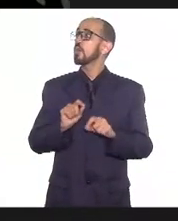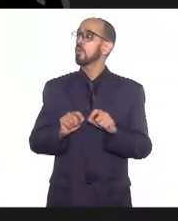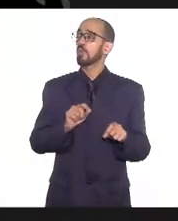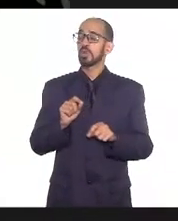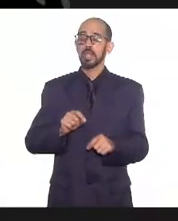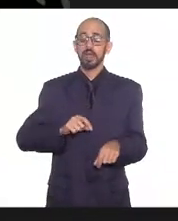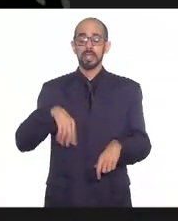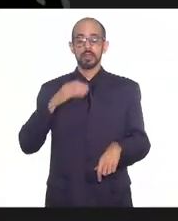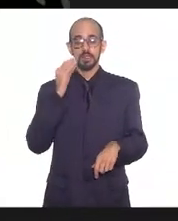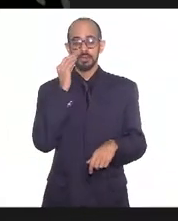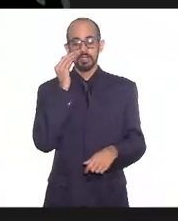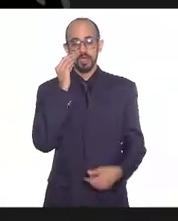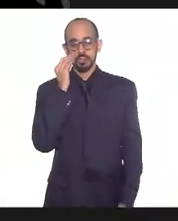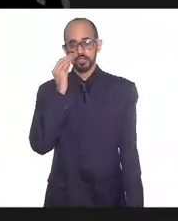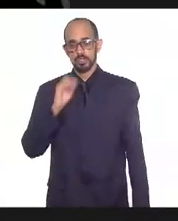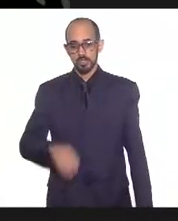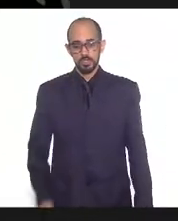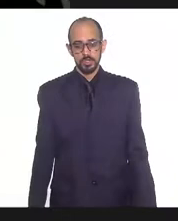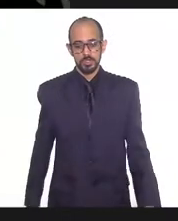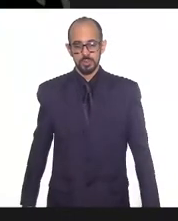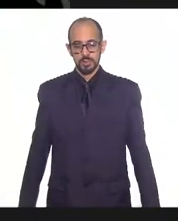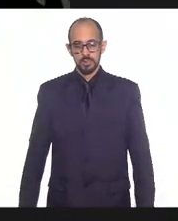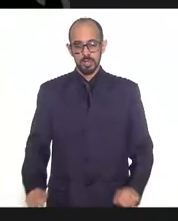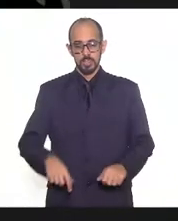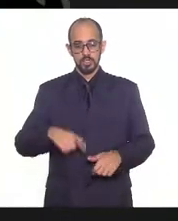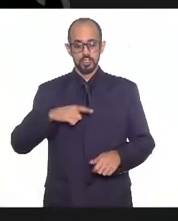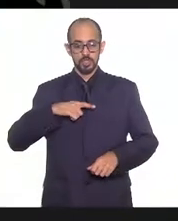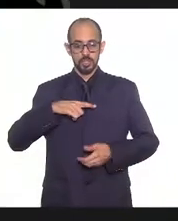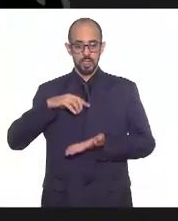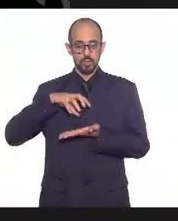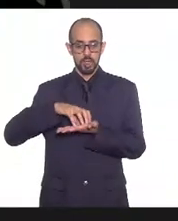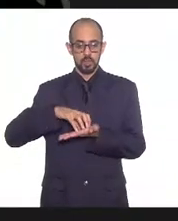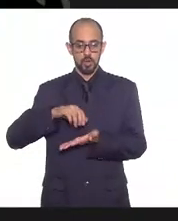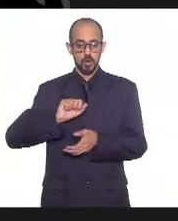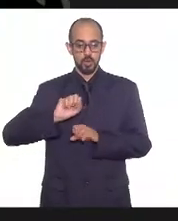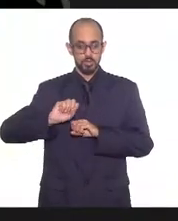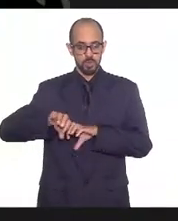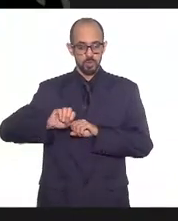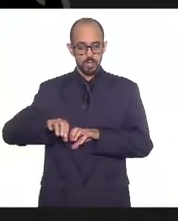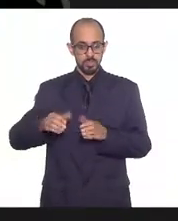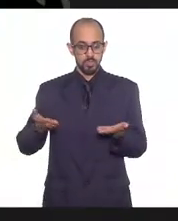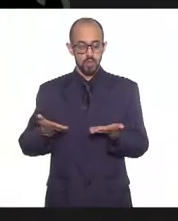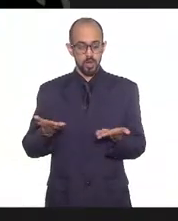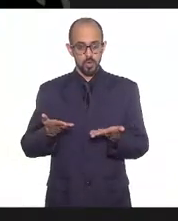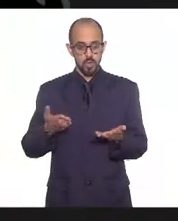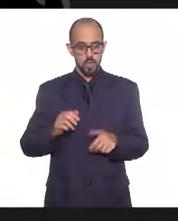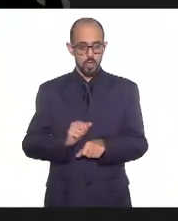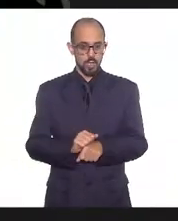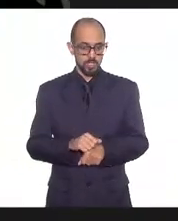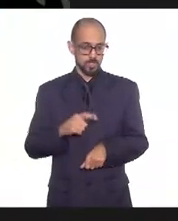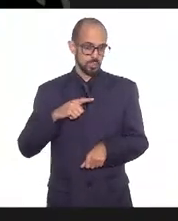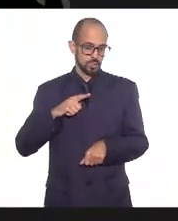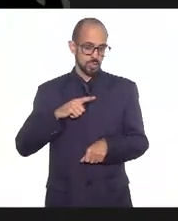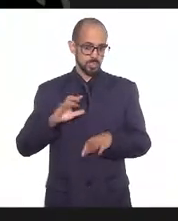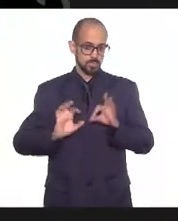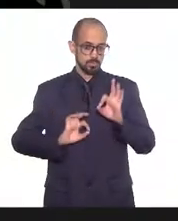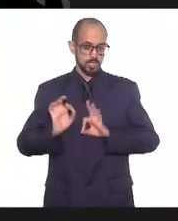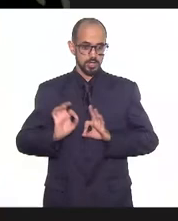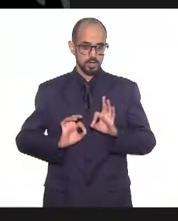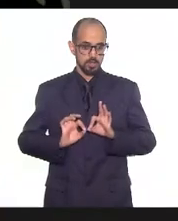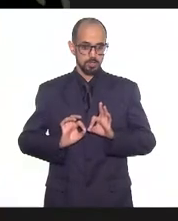testagem. A gente tem a área de educação agora, a maioria dos municípios, com planos de retornar